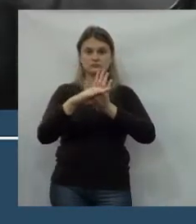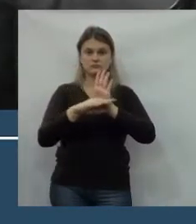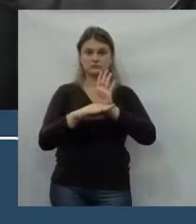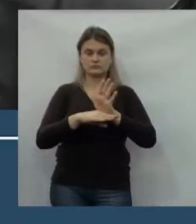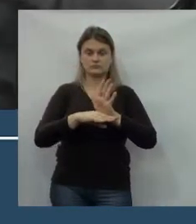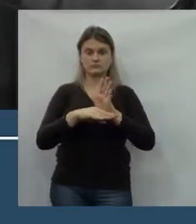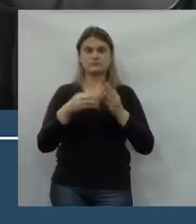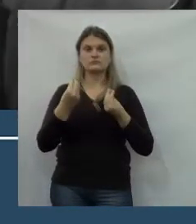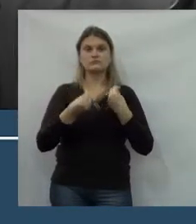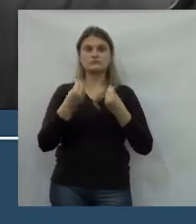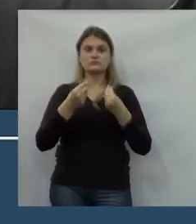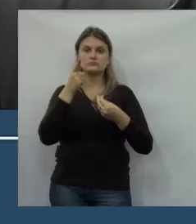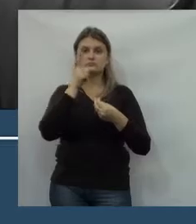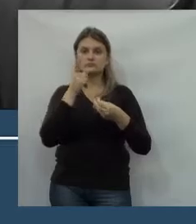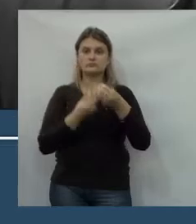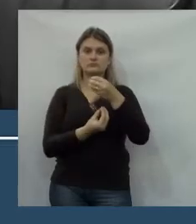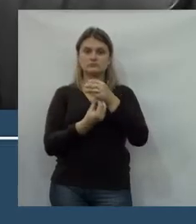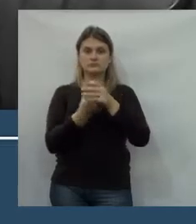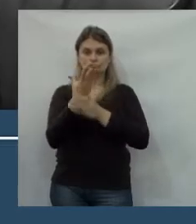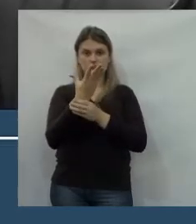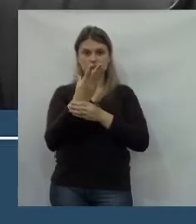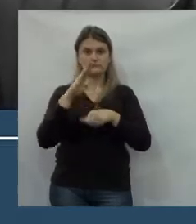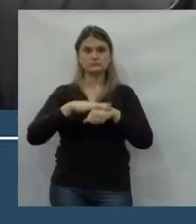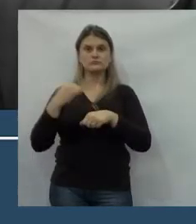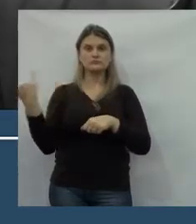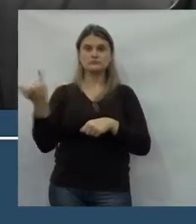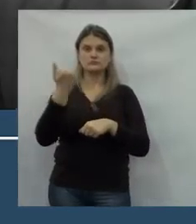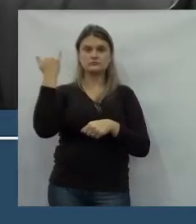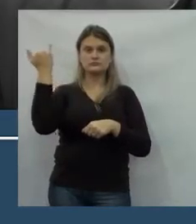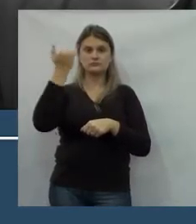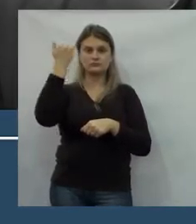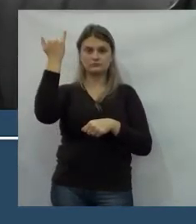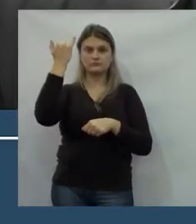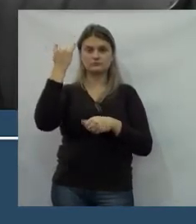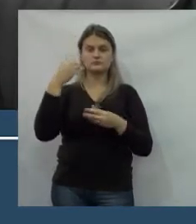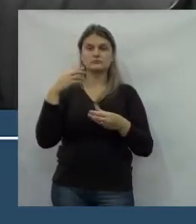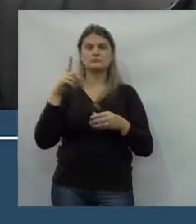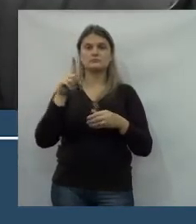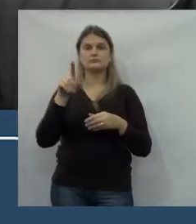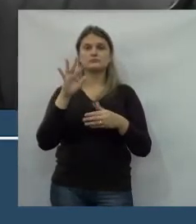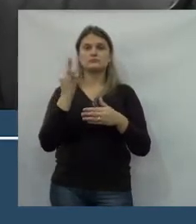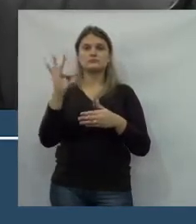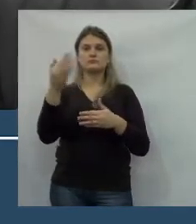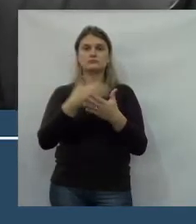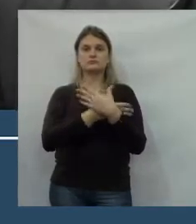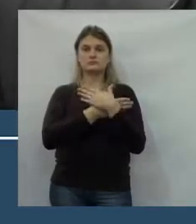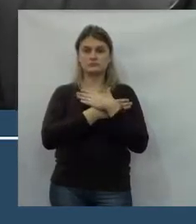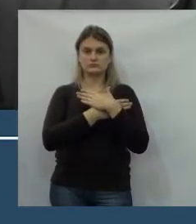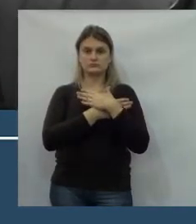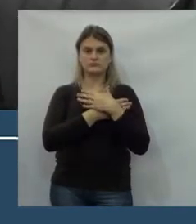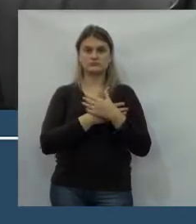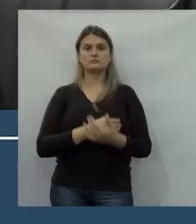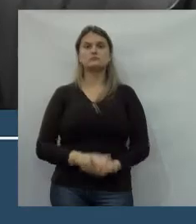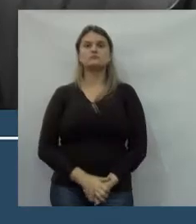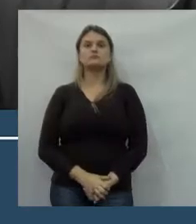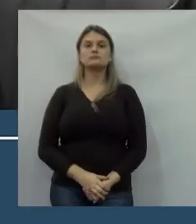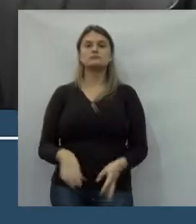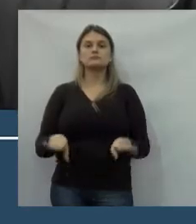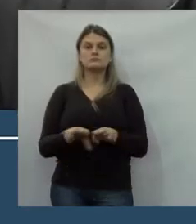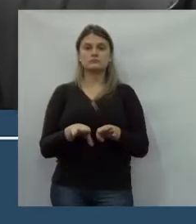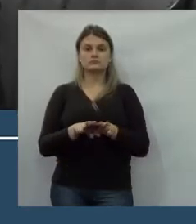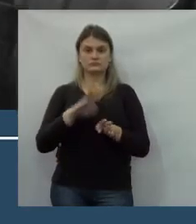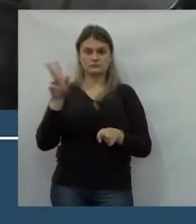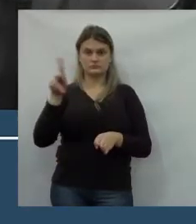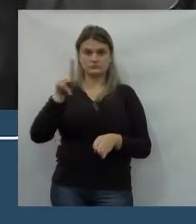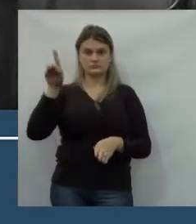tanta tamanha e tão grande a importância desta universidade para nós. Ainda